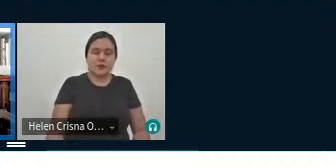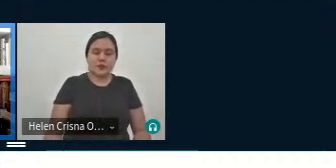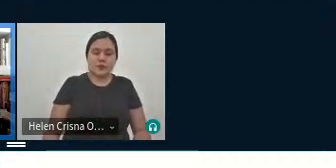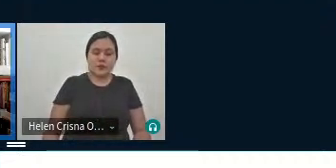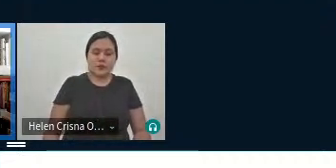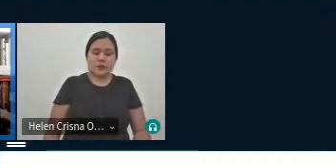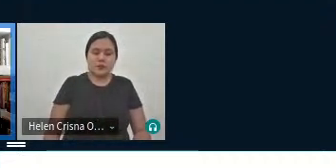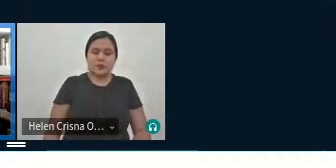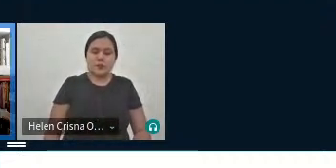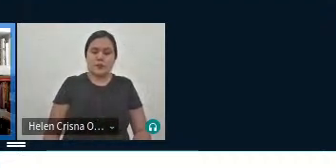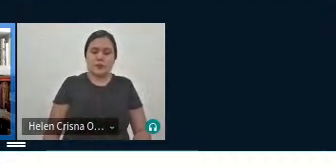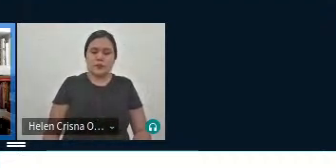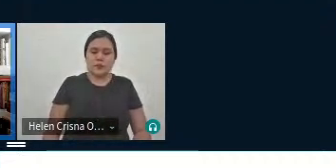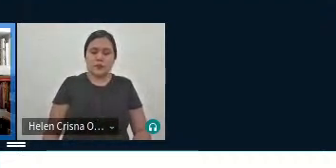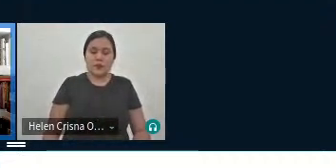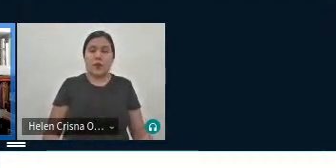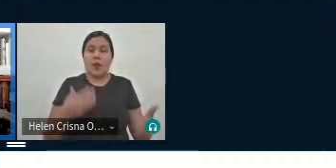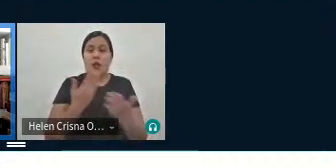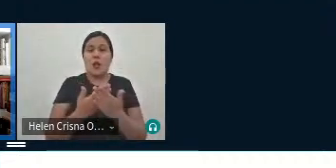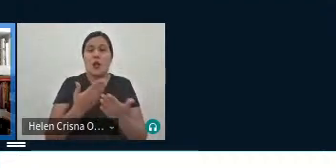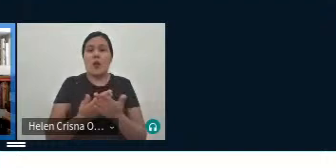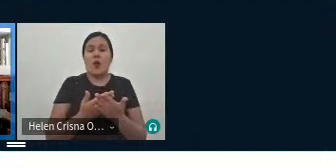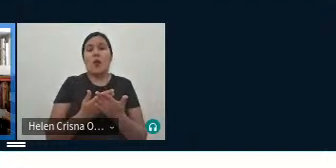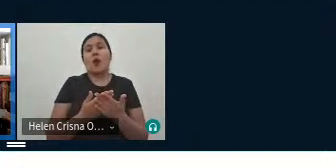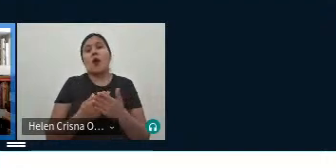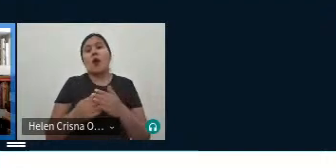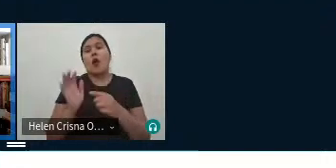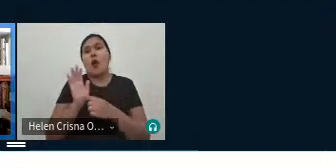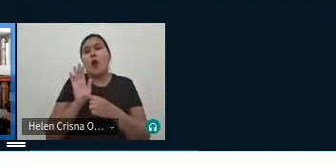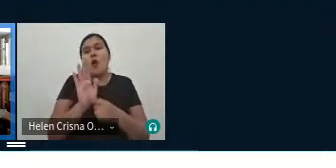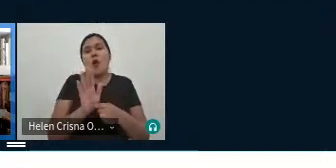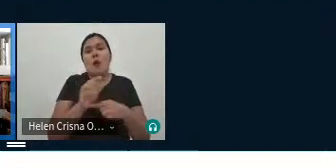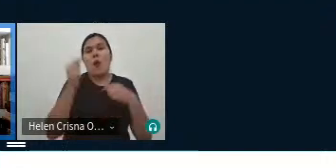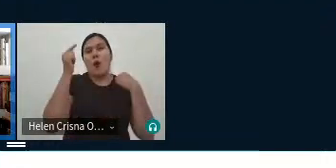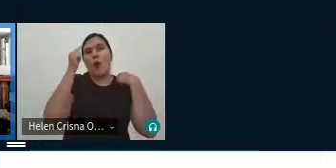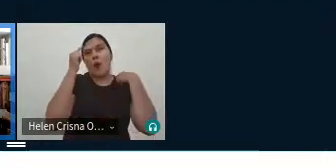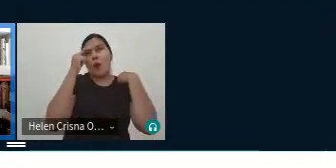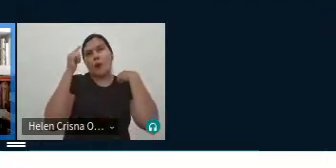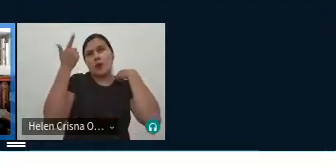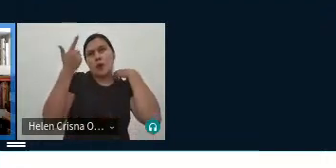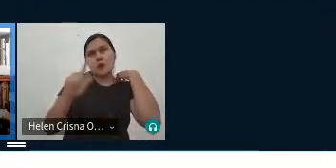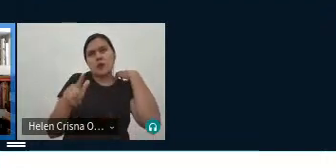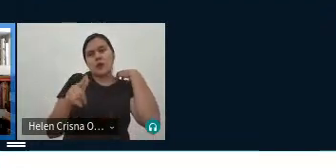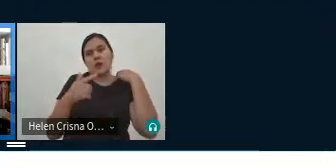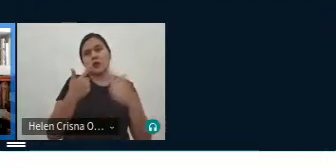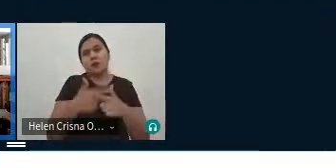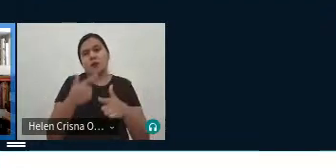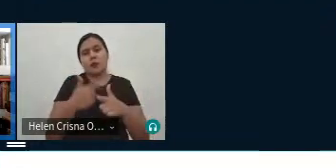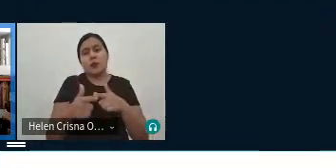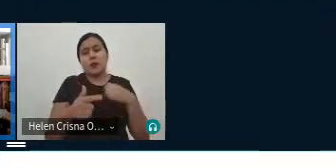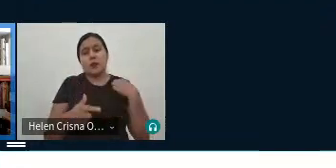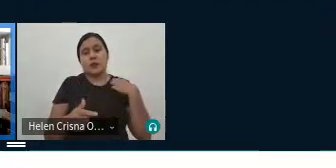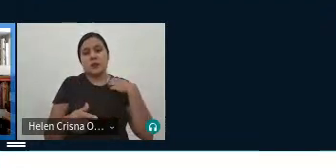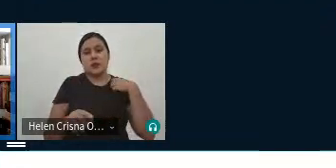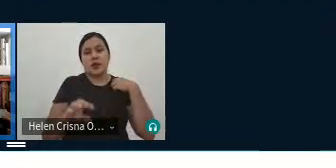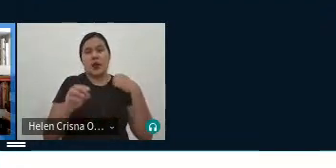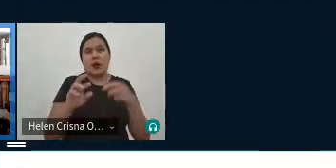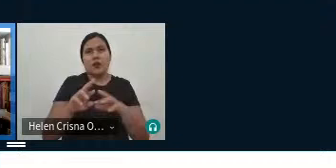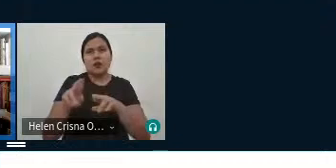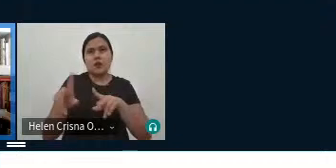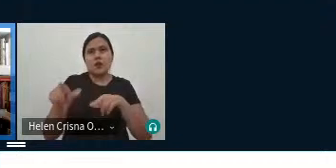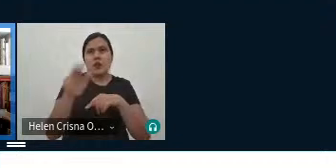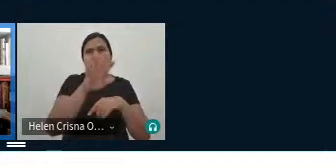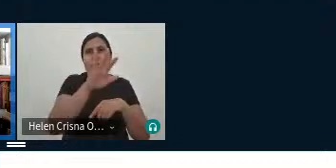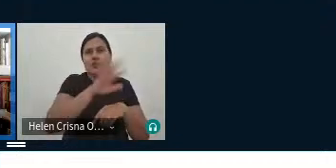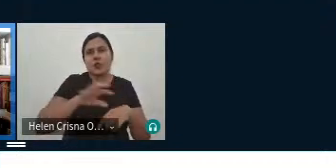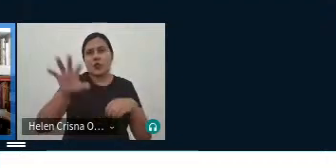esses estudos então eles têm proporcionado repensar as problemáticas advindas de diferentes esferas né onde a